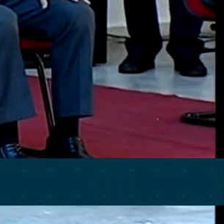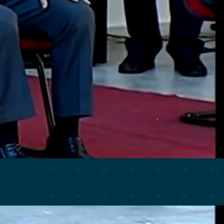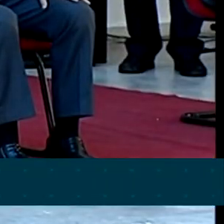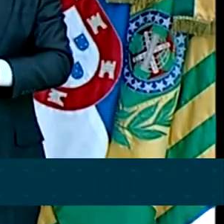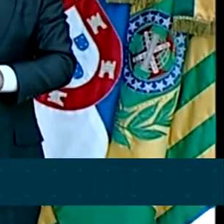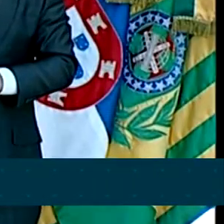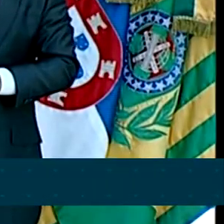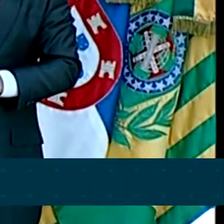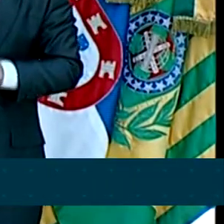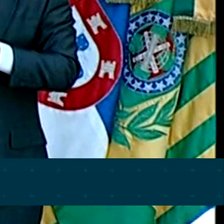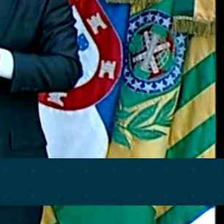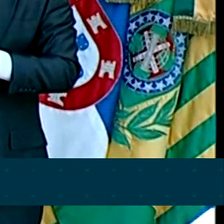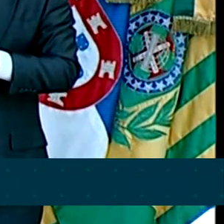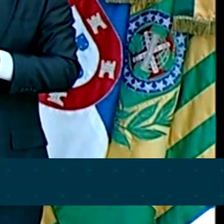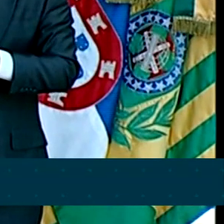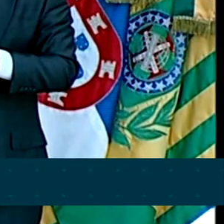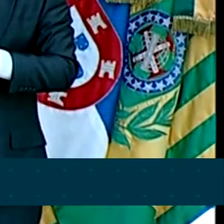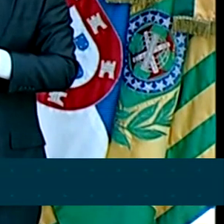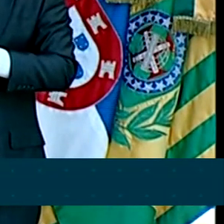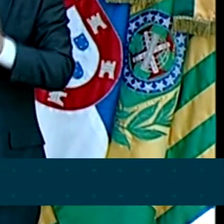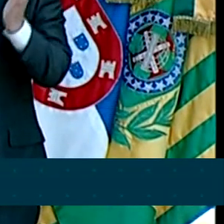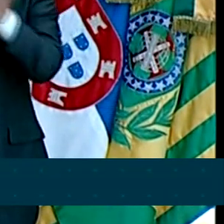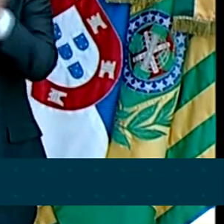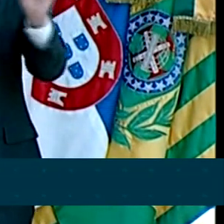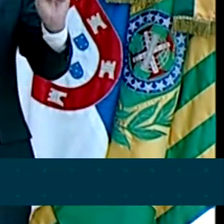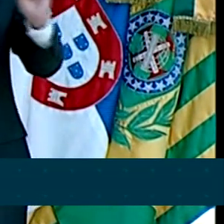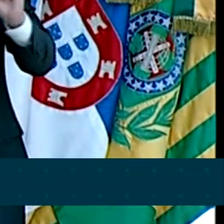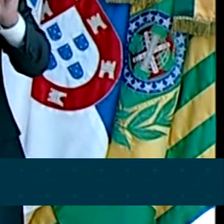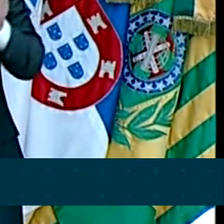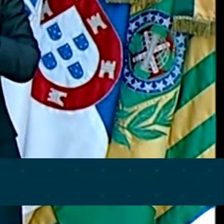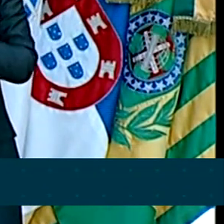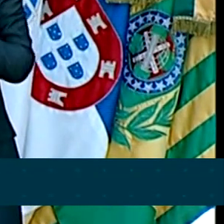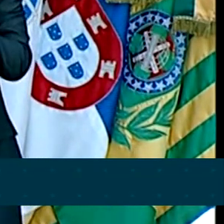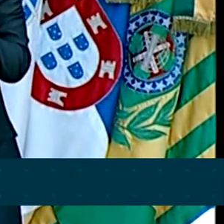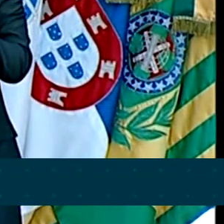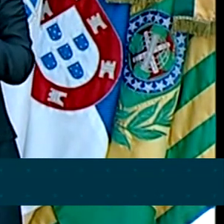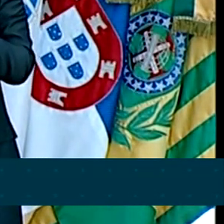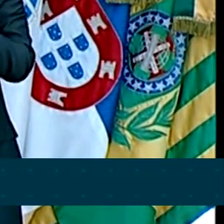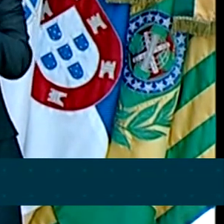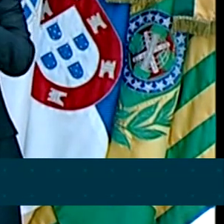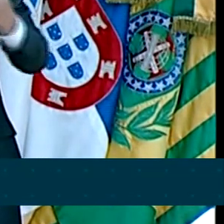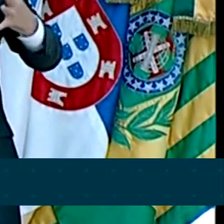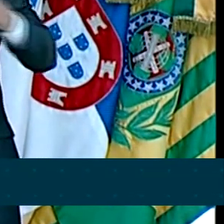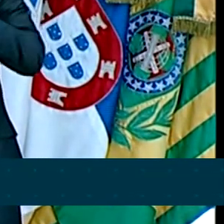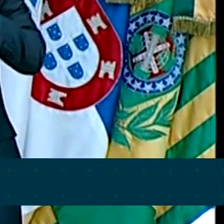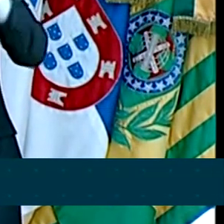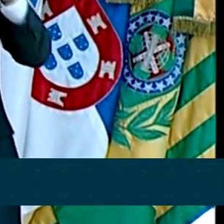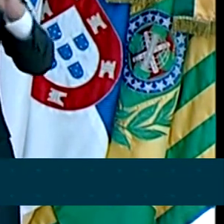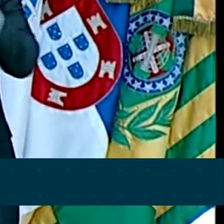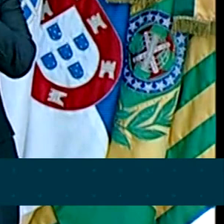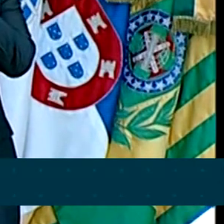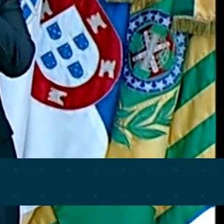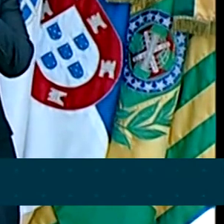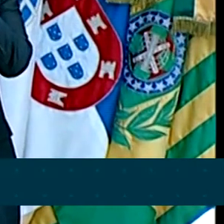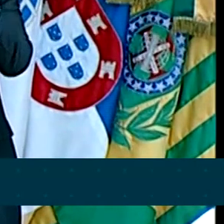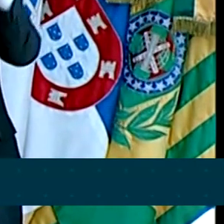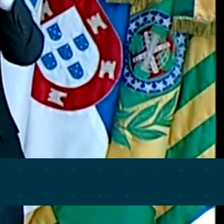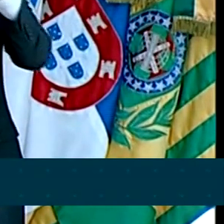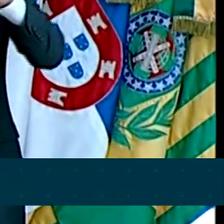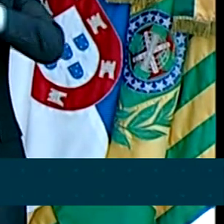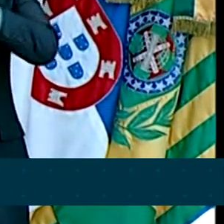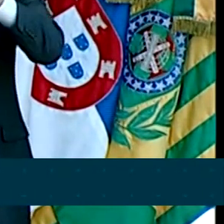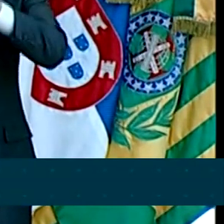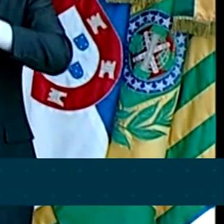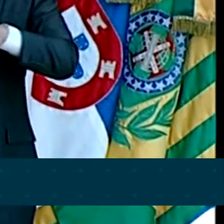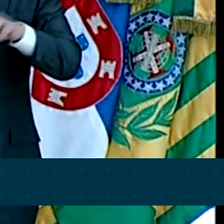nossa nação. Que as suas forças amadas, sempre dentro das quatro linhas da Constituição, não medirão